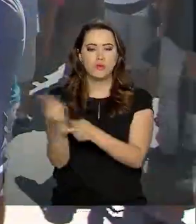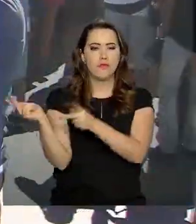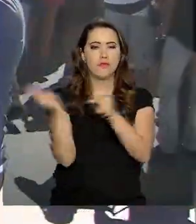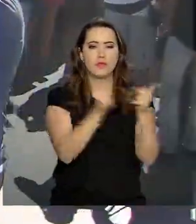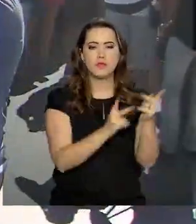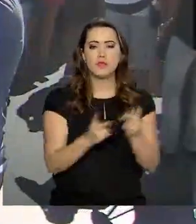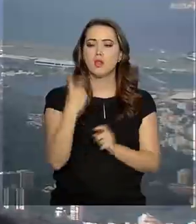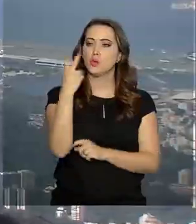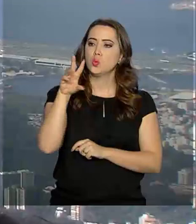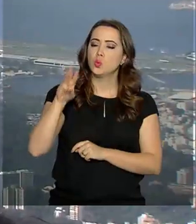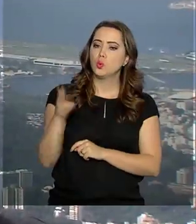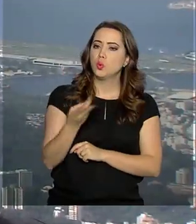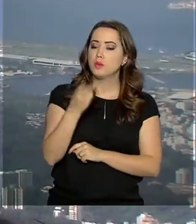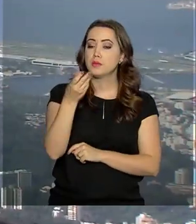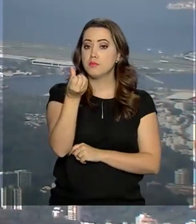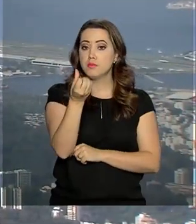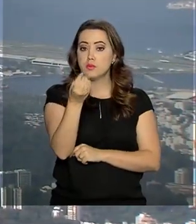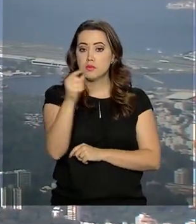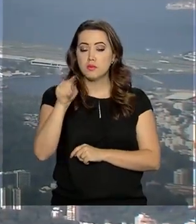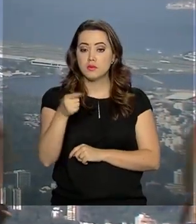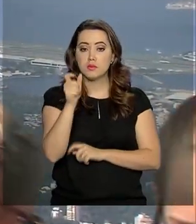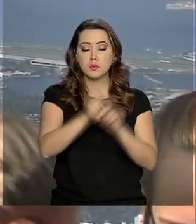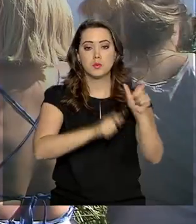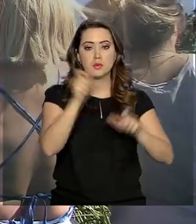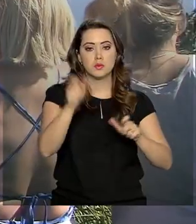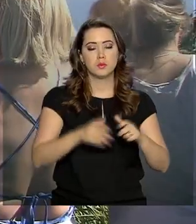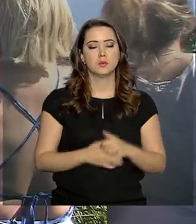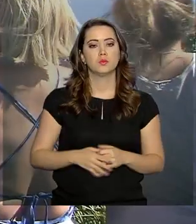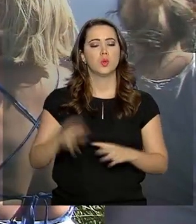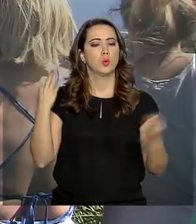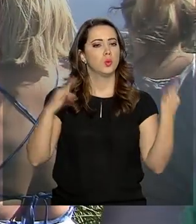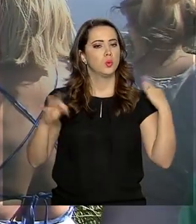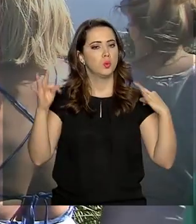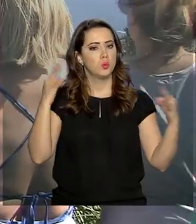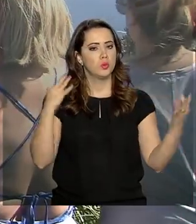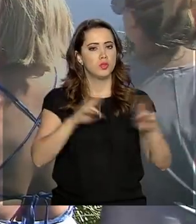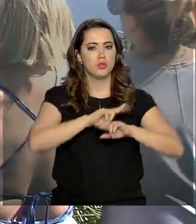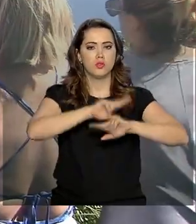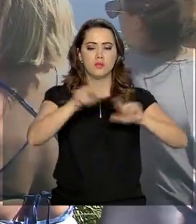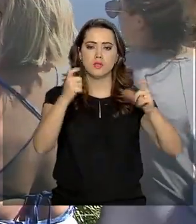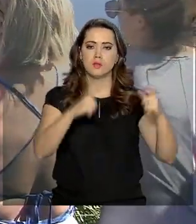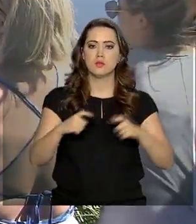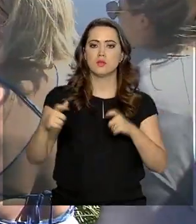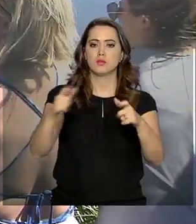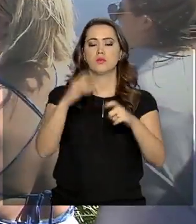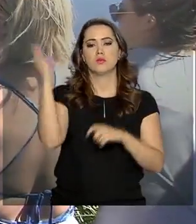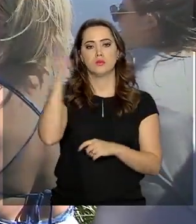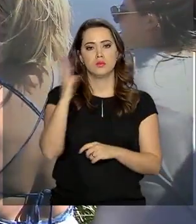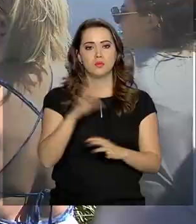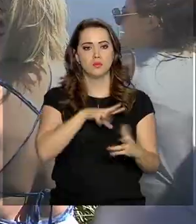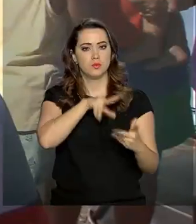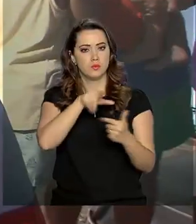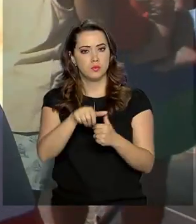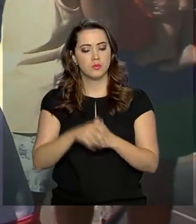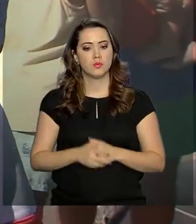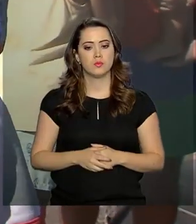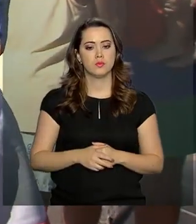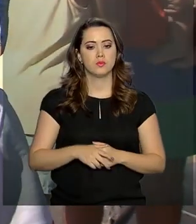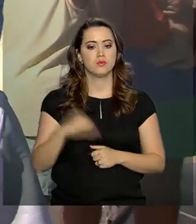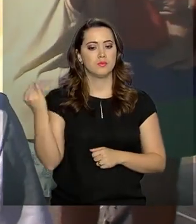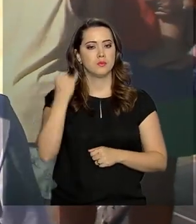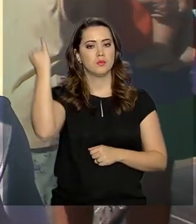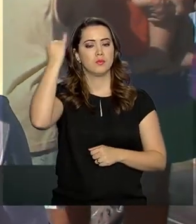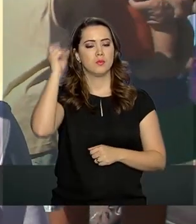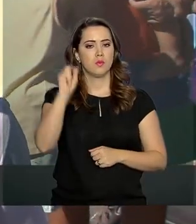de 2 milhões e 600 mil pessoas. Turistas de diversas partes do Brasil e do mundo. É bastante